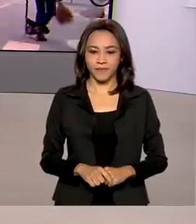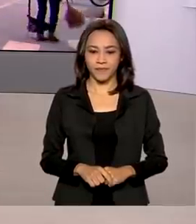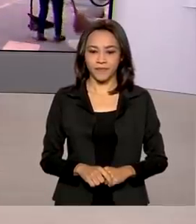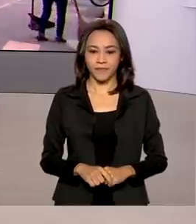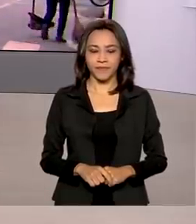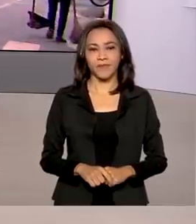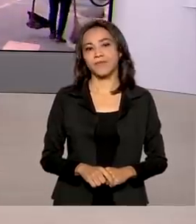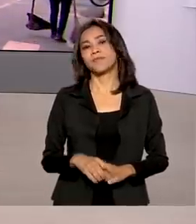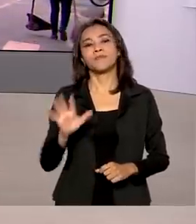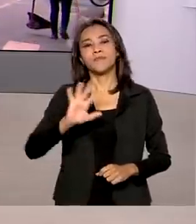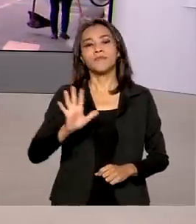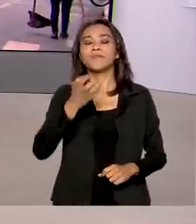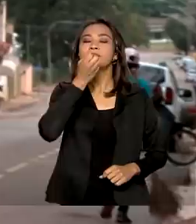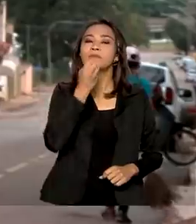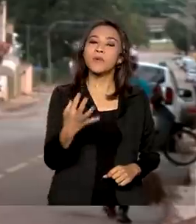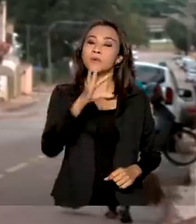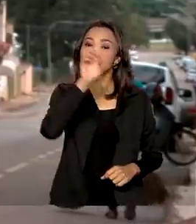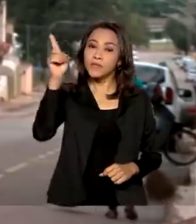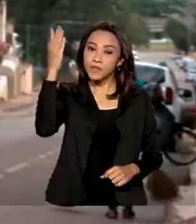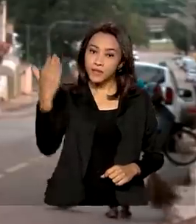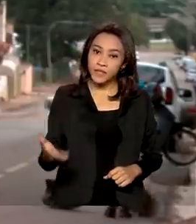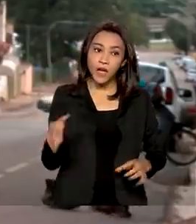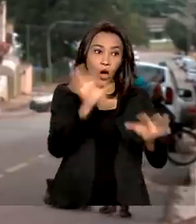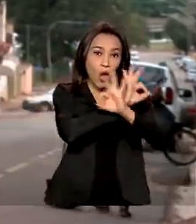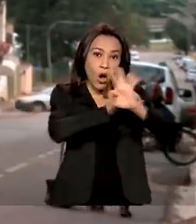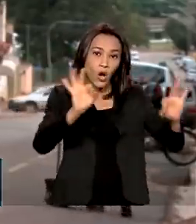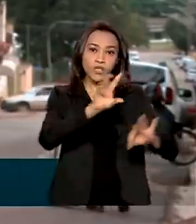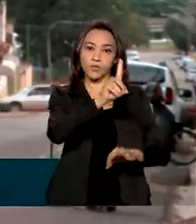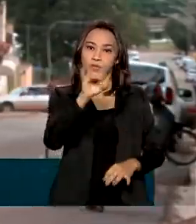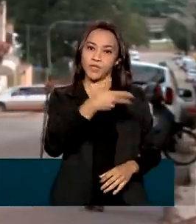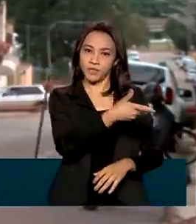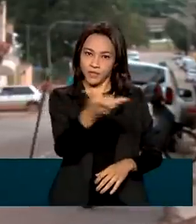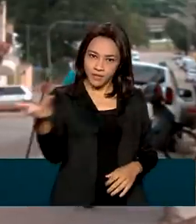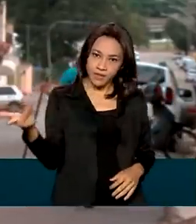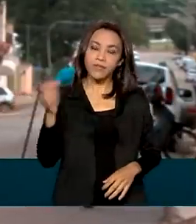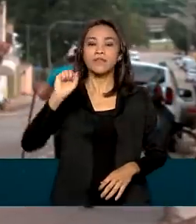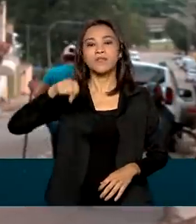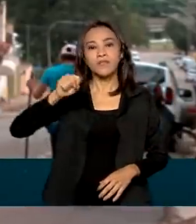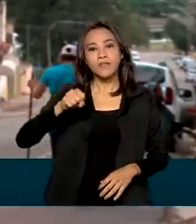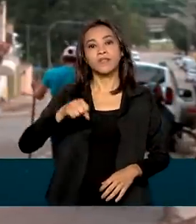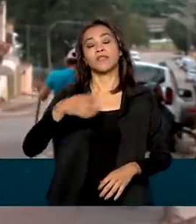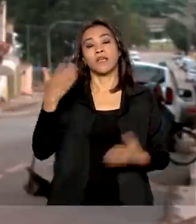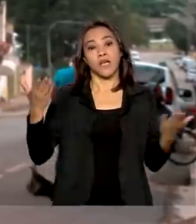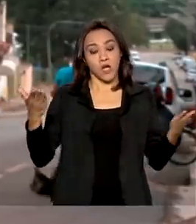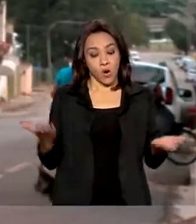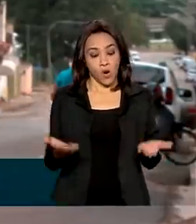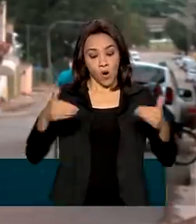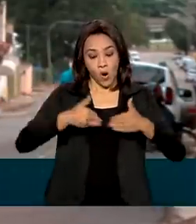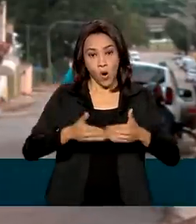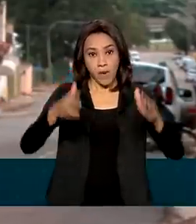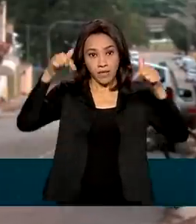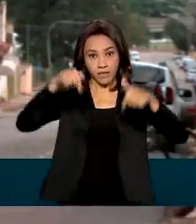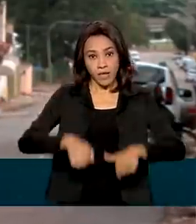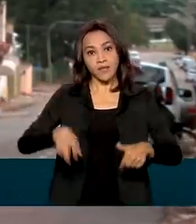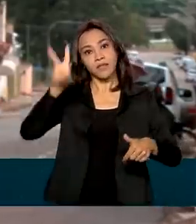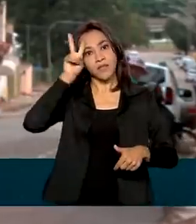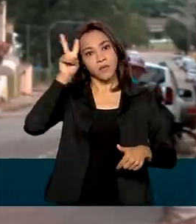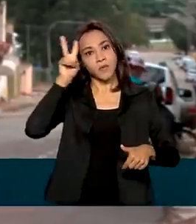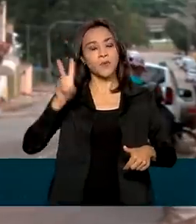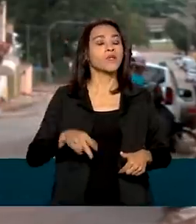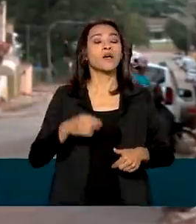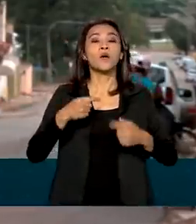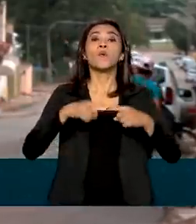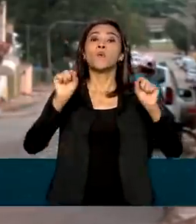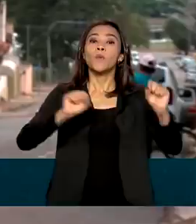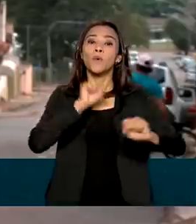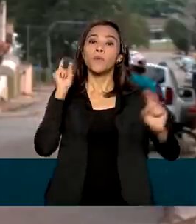Oi, Renata, muito bom dia para você também, um ótimo dia a todos. Exatamente, a Jornada das Águas começa nesta segunda-feira aqui na cidade de São